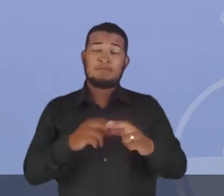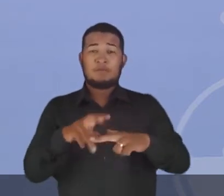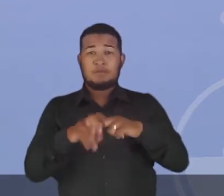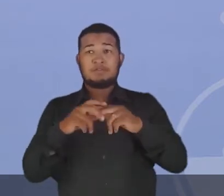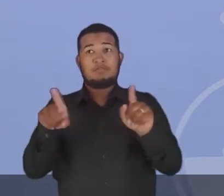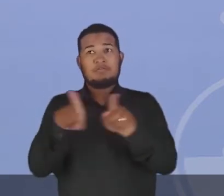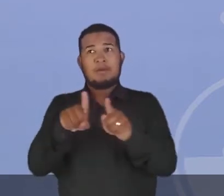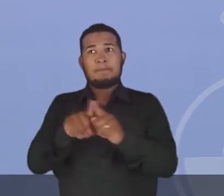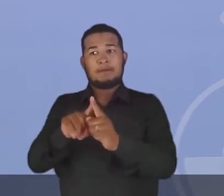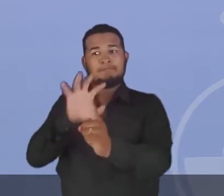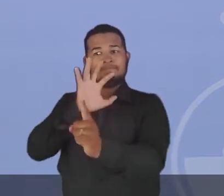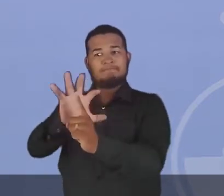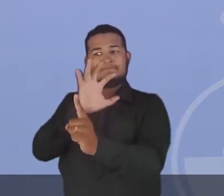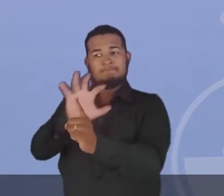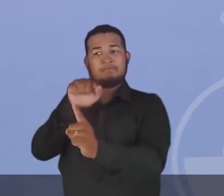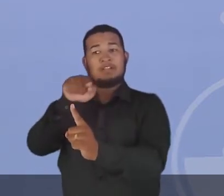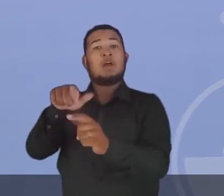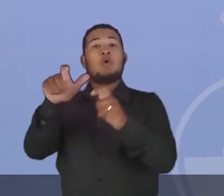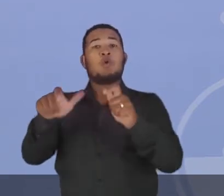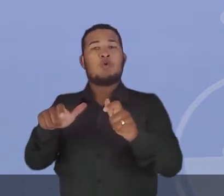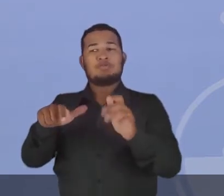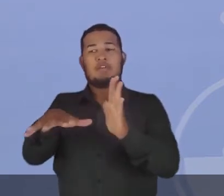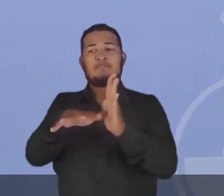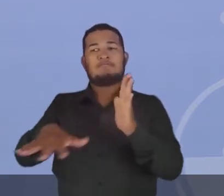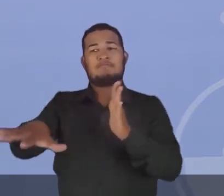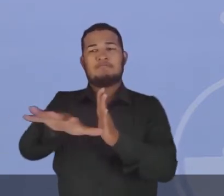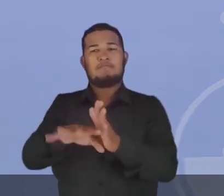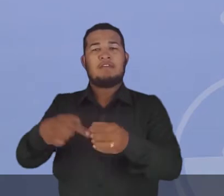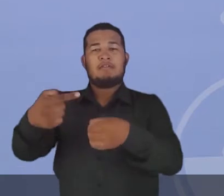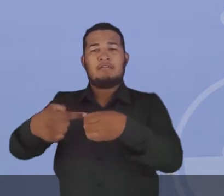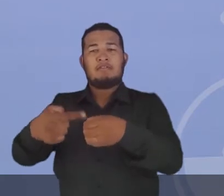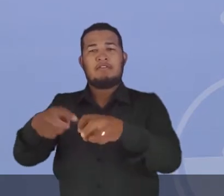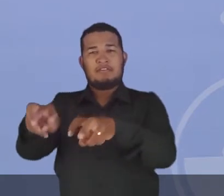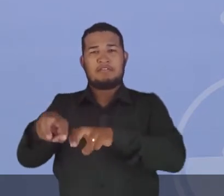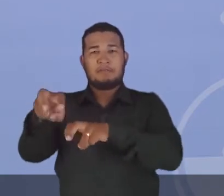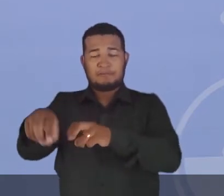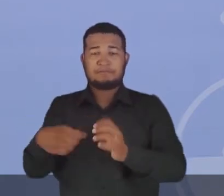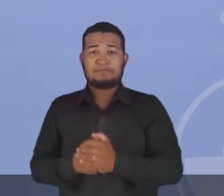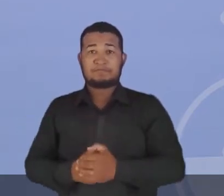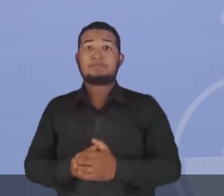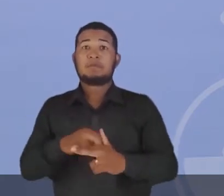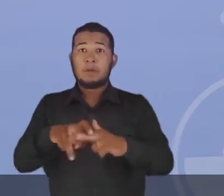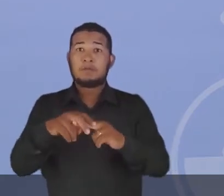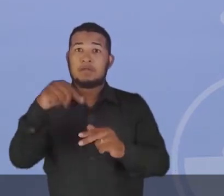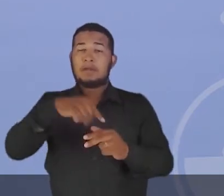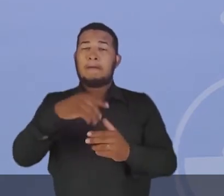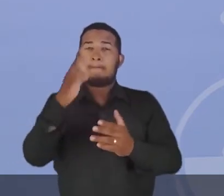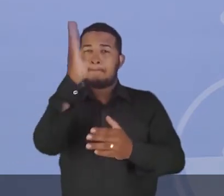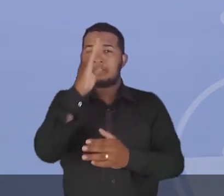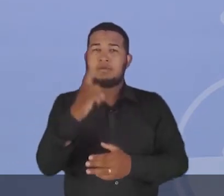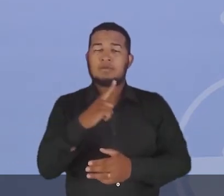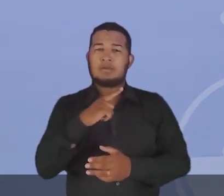reflete diretamente no campo. Por quê? Como grande produtor de café, o Brasil precisou organizar uma forma do